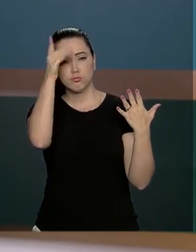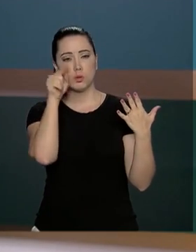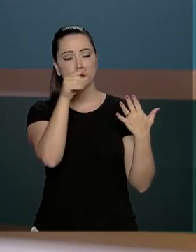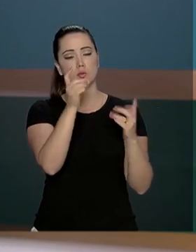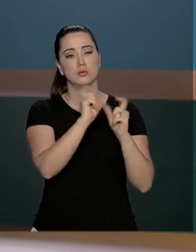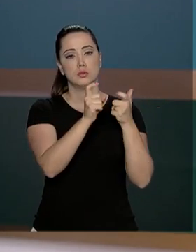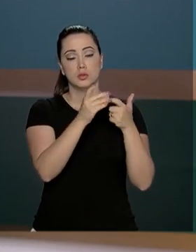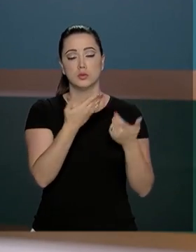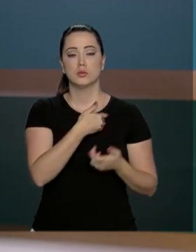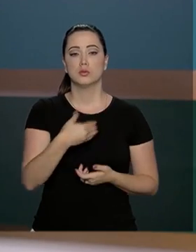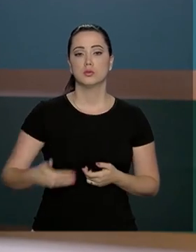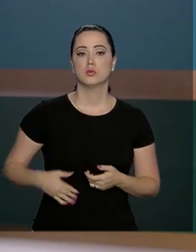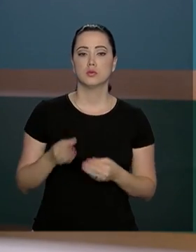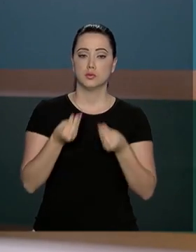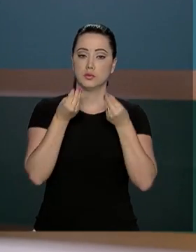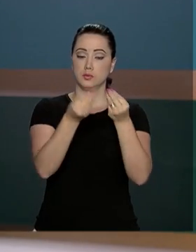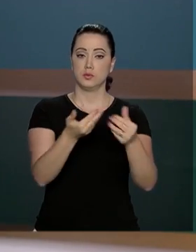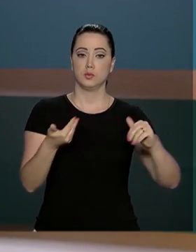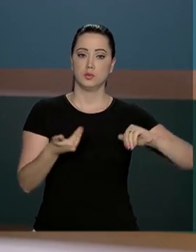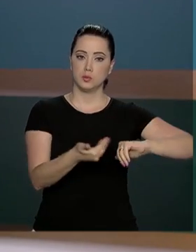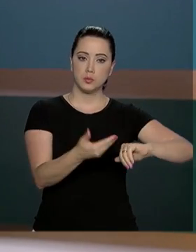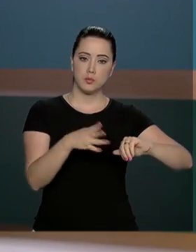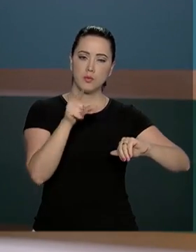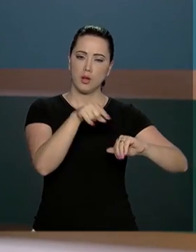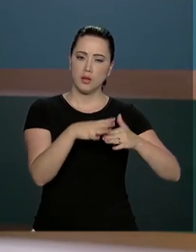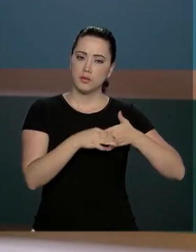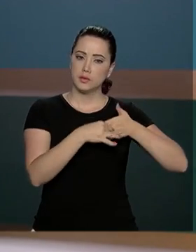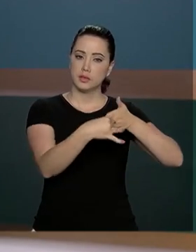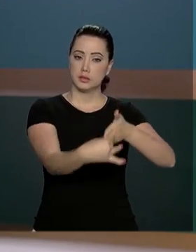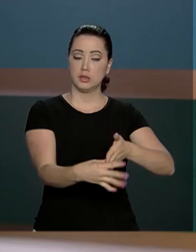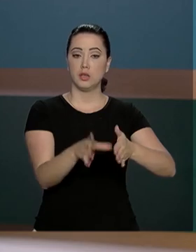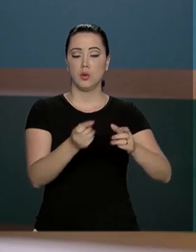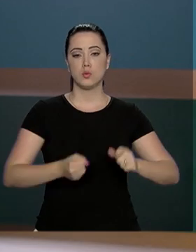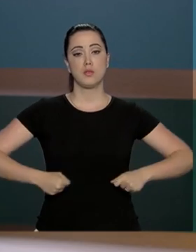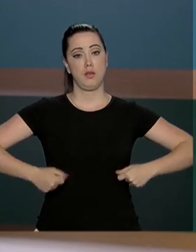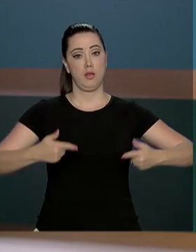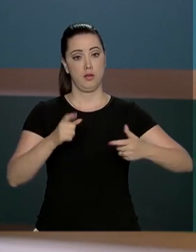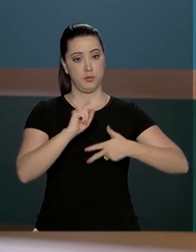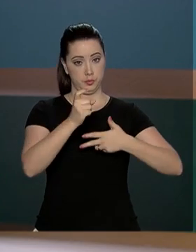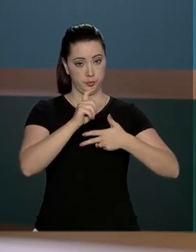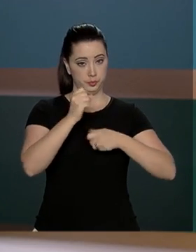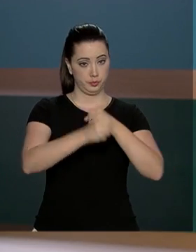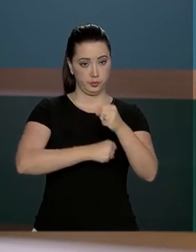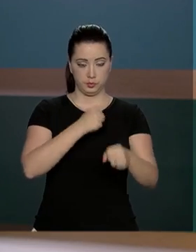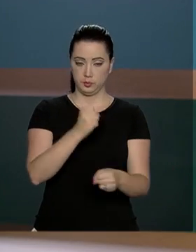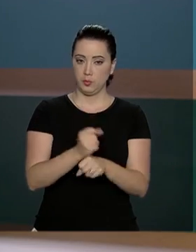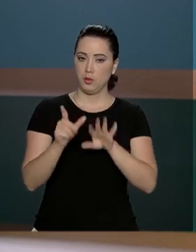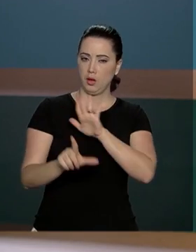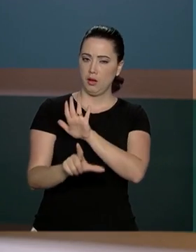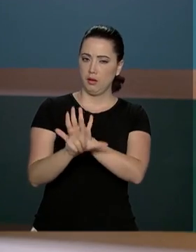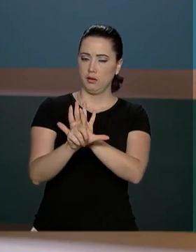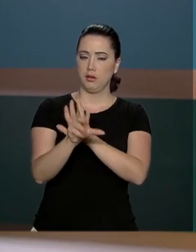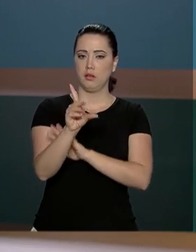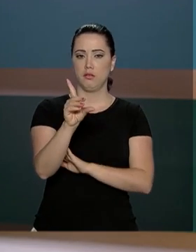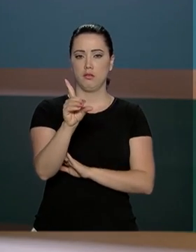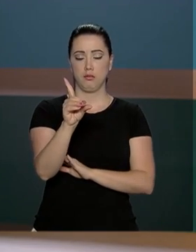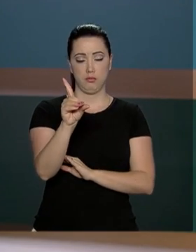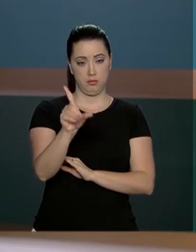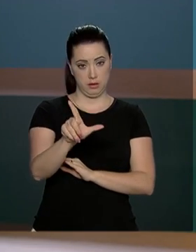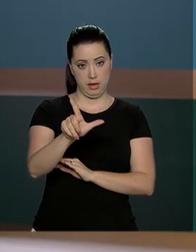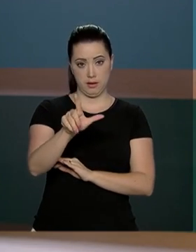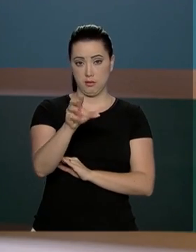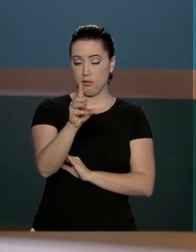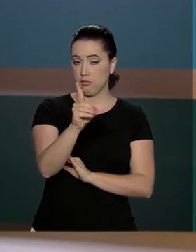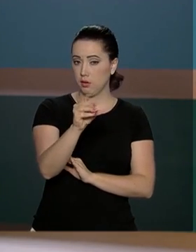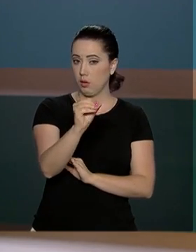ainda hoje ao Congresso Nacional. É ela que vai guiar os gastos do Executivo no ano que vem. A Lei de Diretrizes Orçamentárias